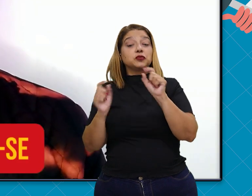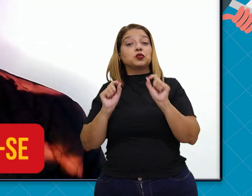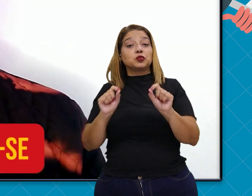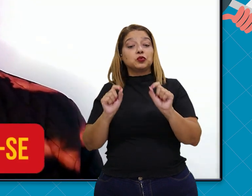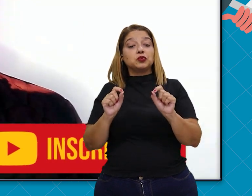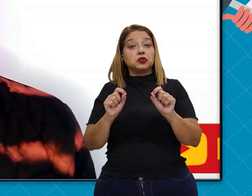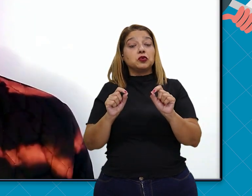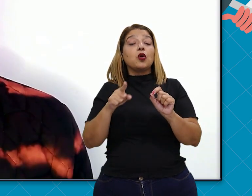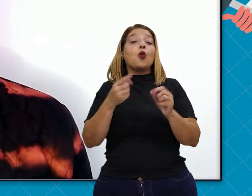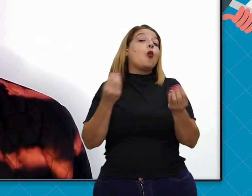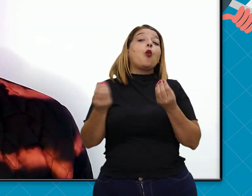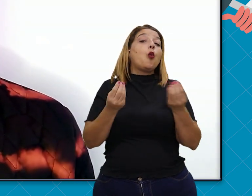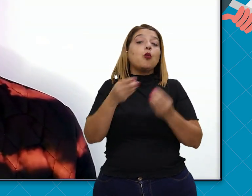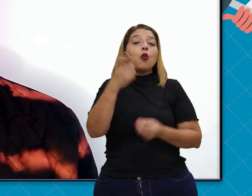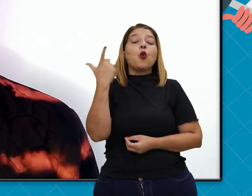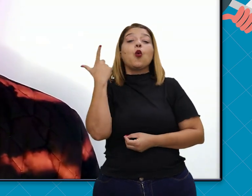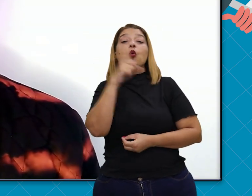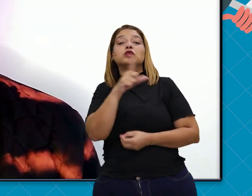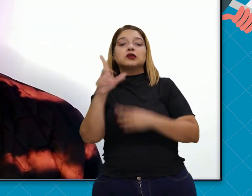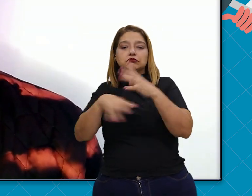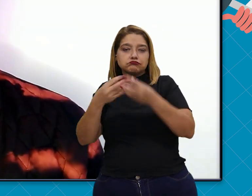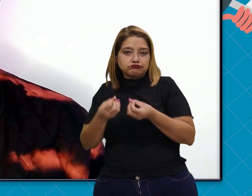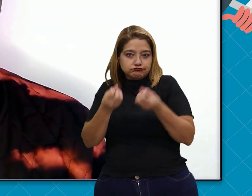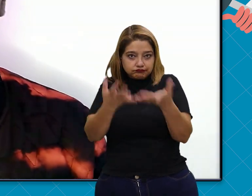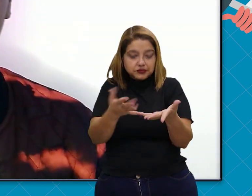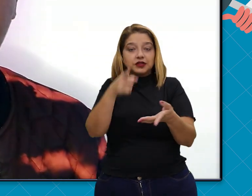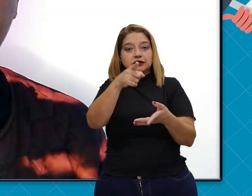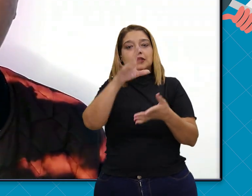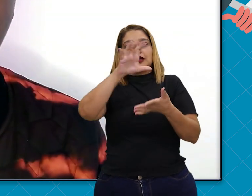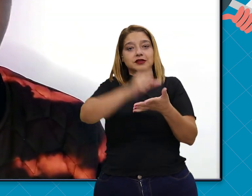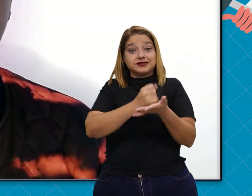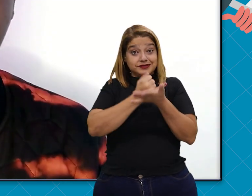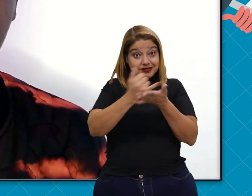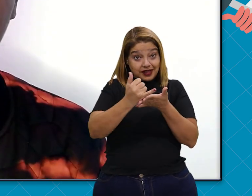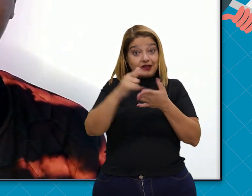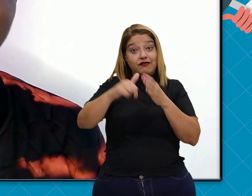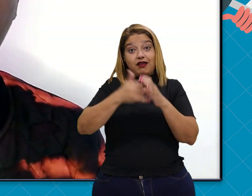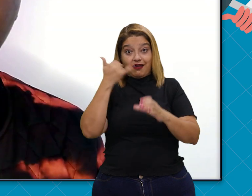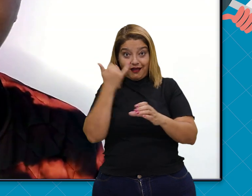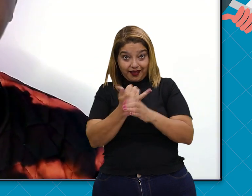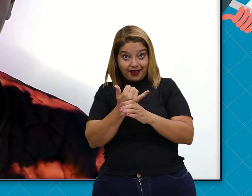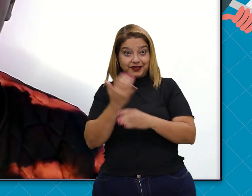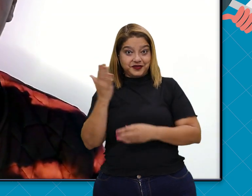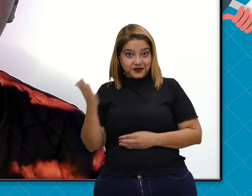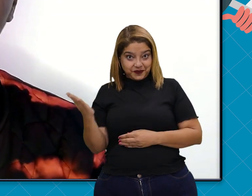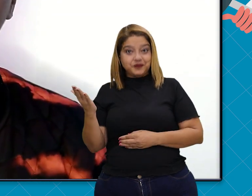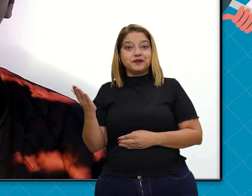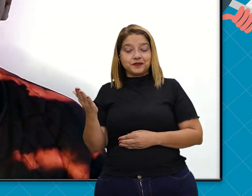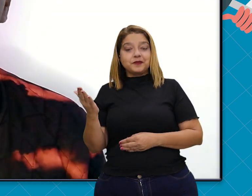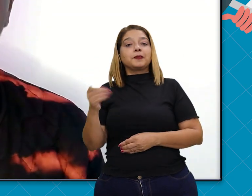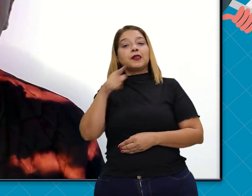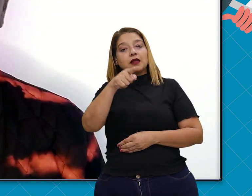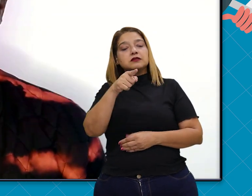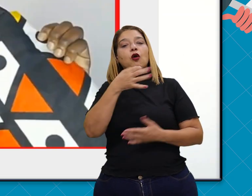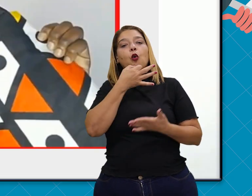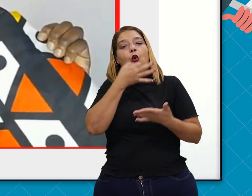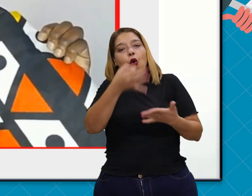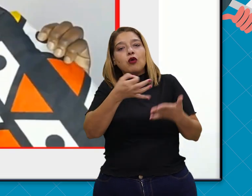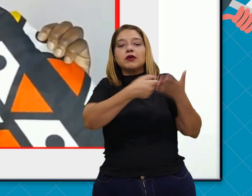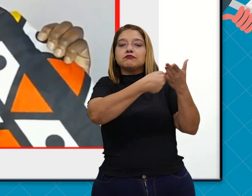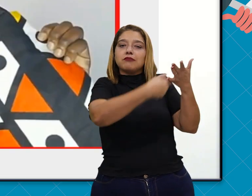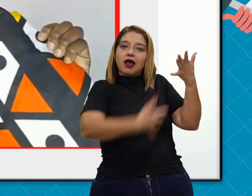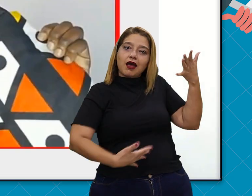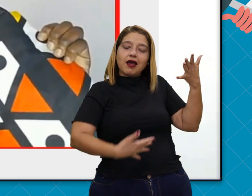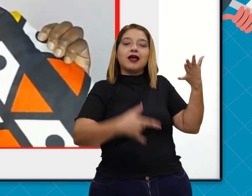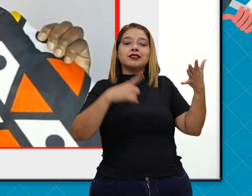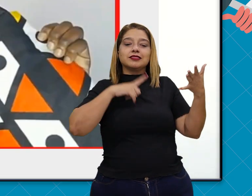você... Como é você pode ganhar este tecido? Então, se inscrever no nosso canal. É o primeiro requisito. Comenta a